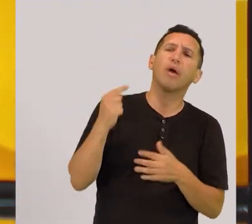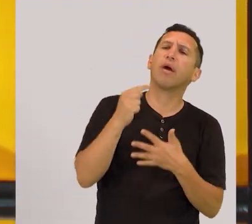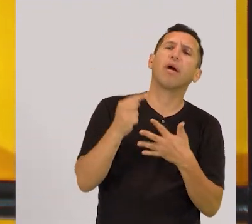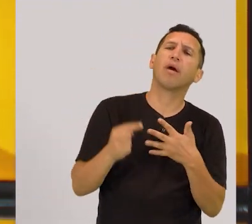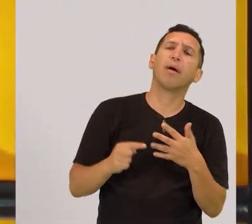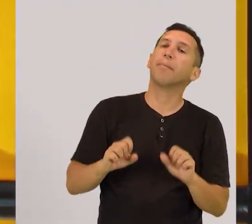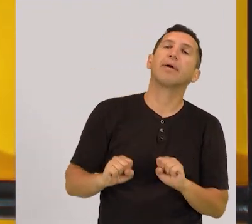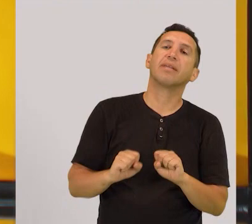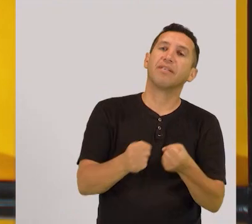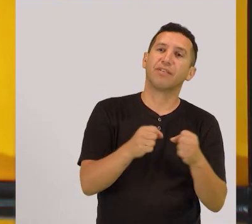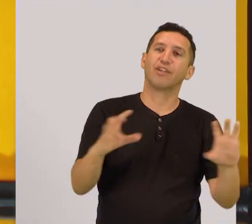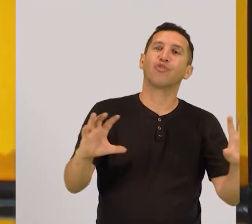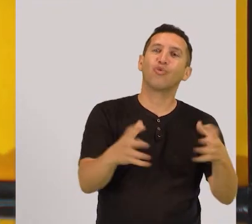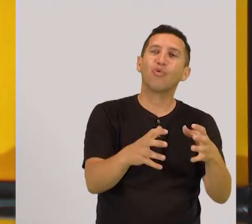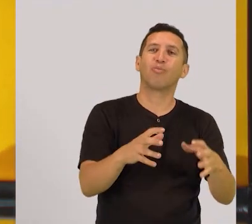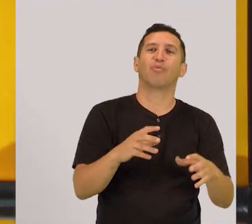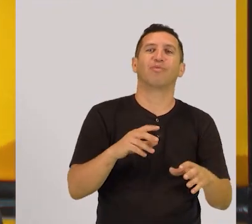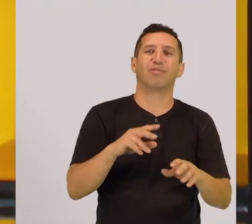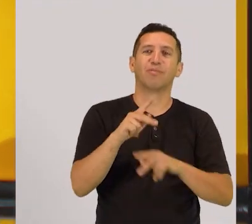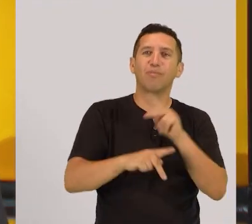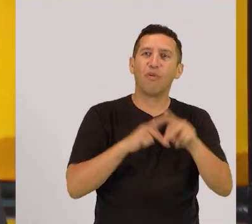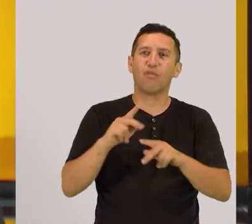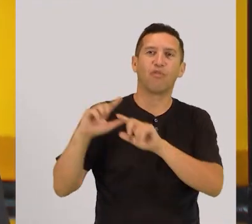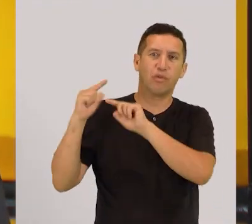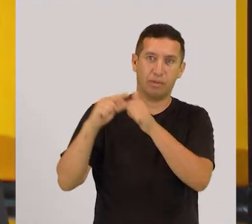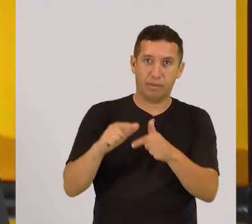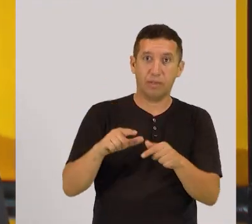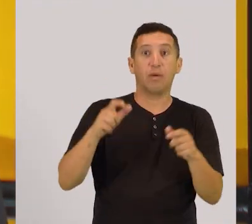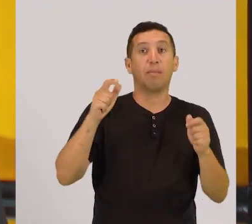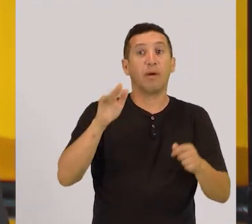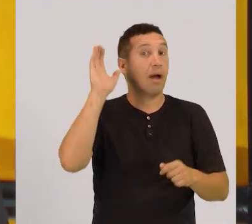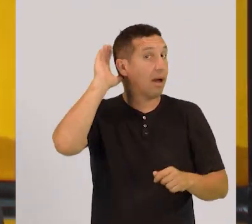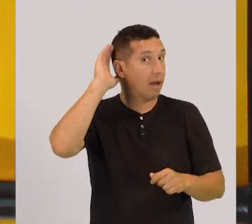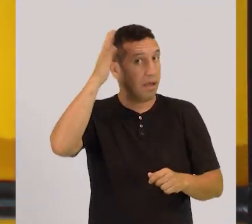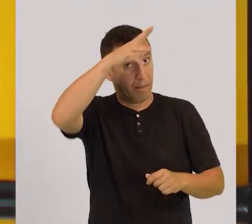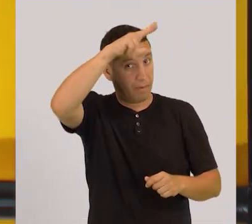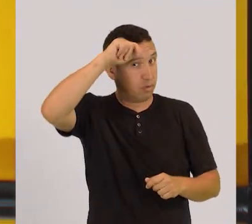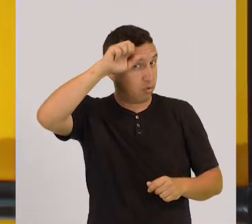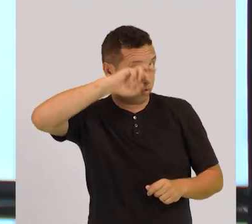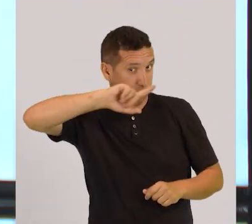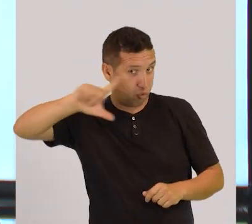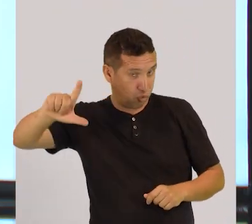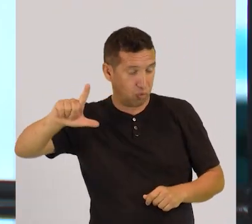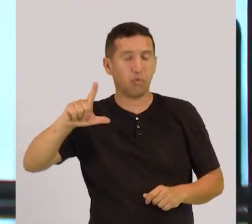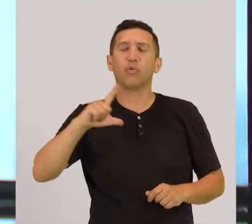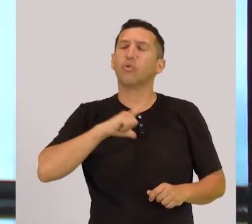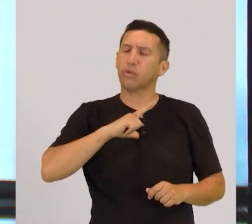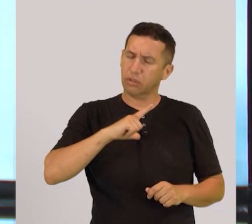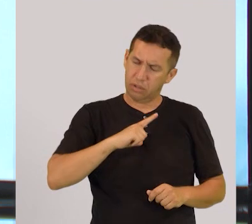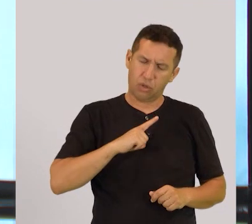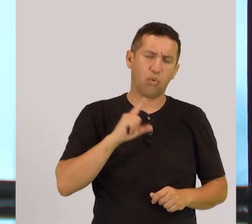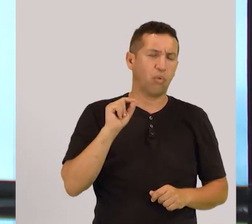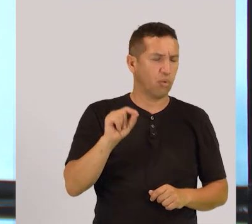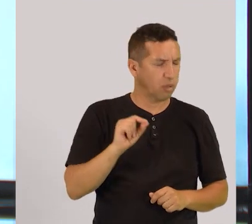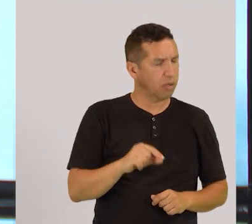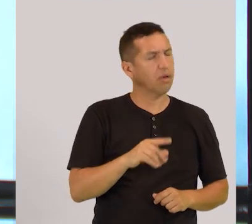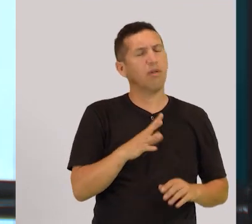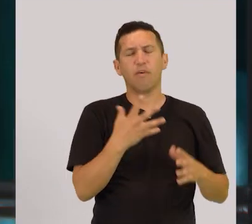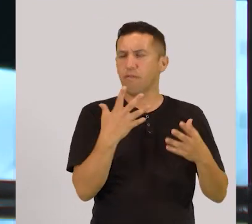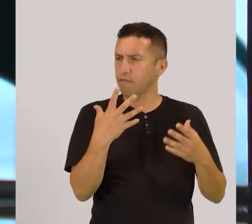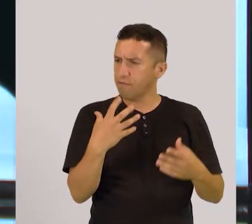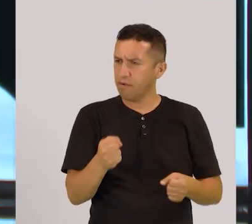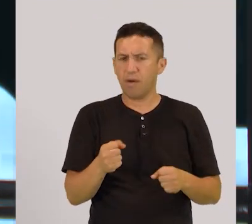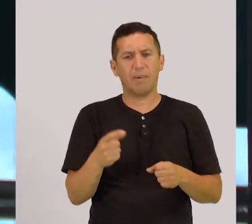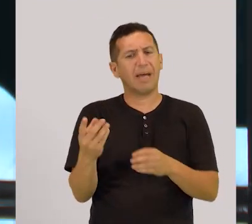Federal na defesa dos povos originários. Em Mato Grosso do Sul, o Ministério Público Federal se empenhou no trabalho de